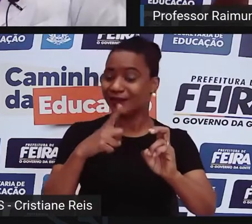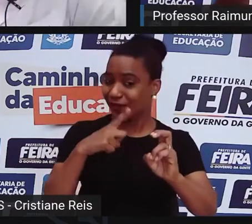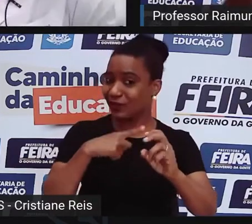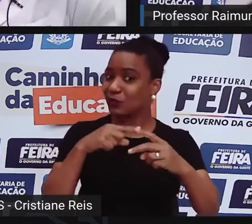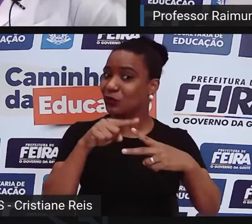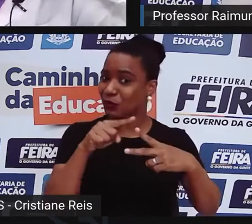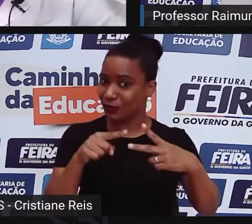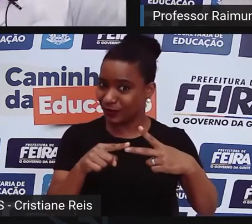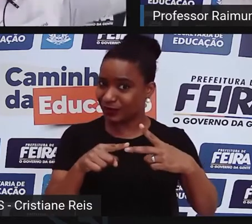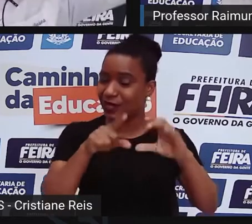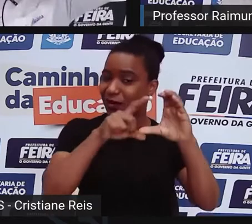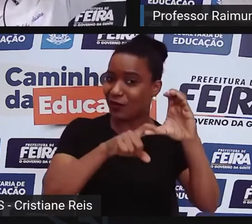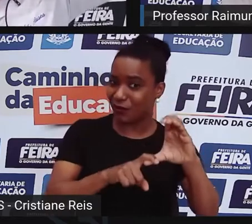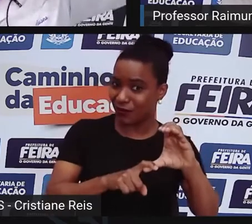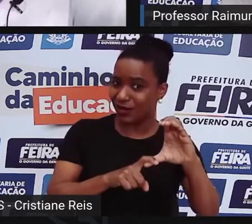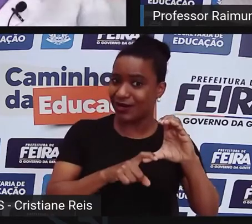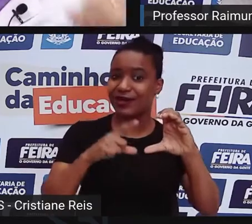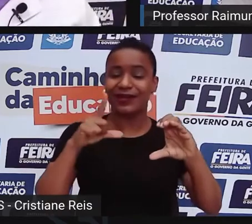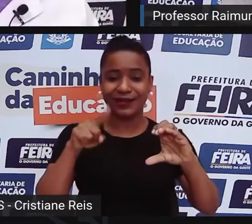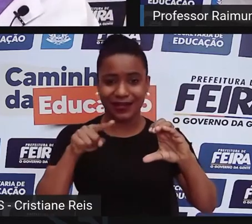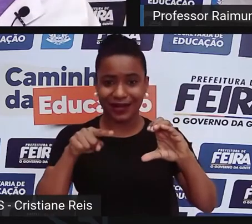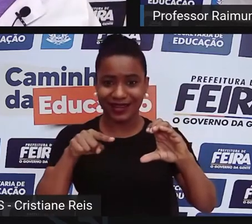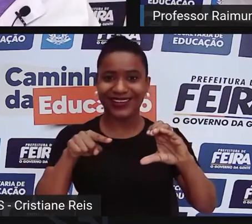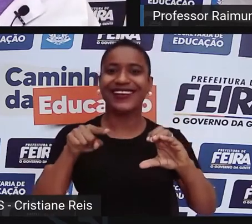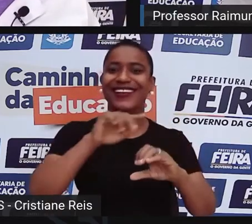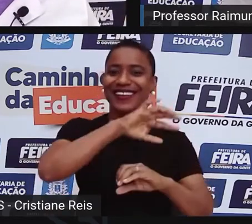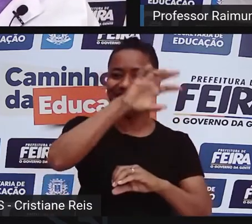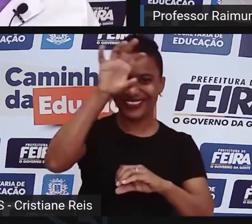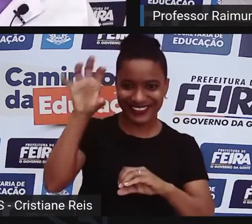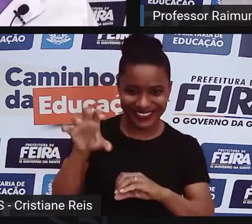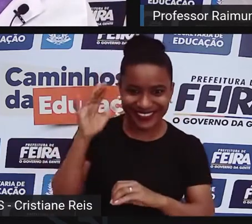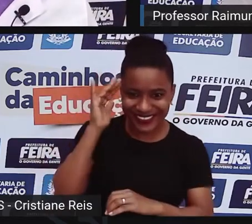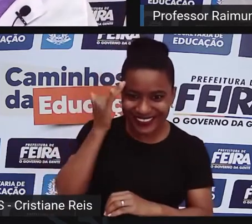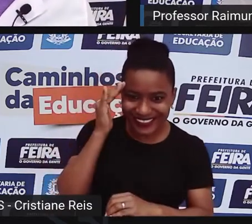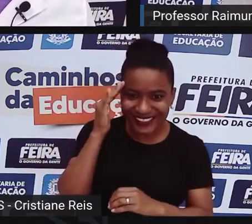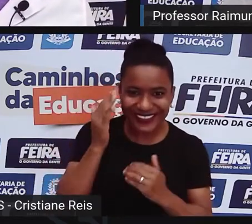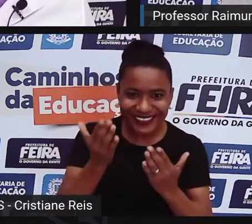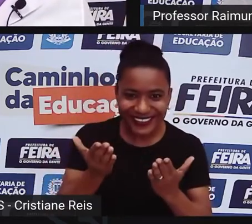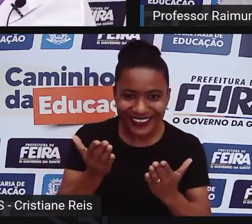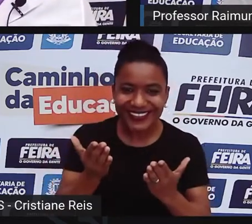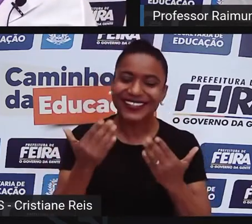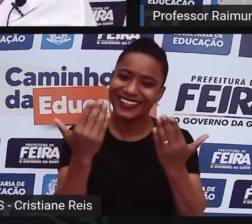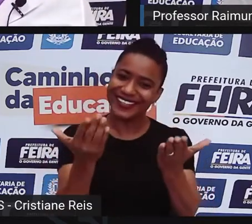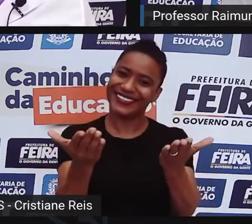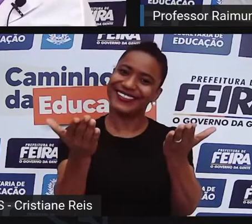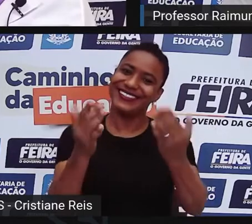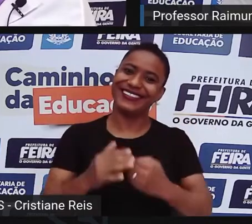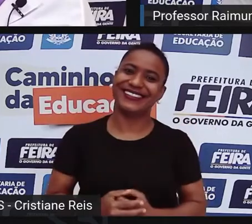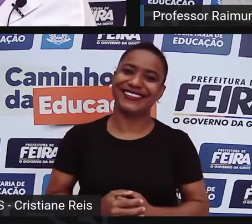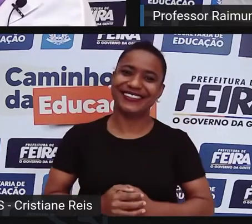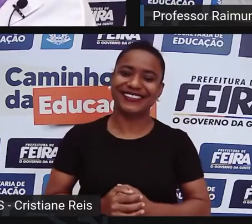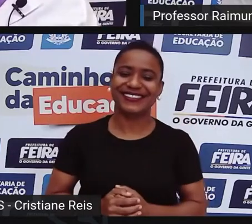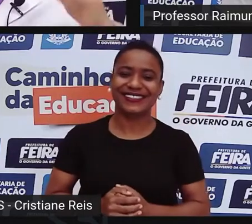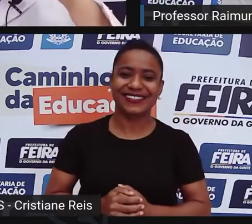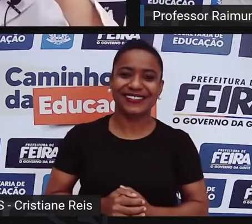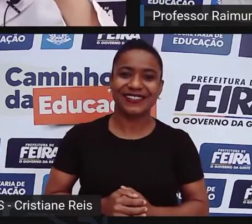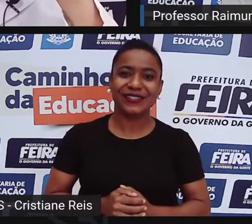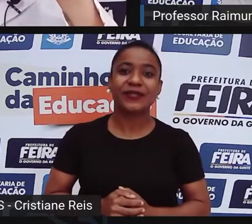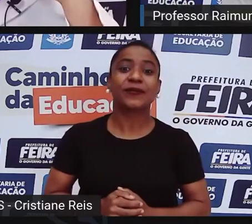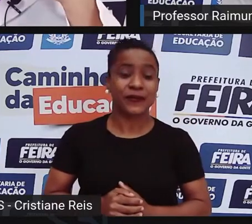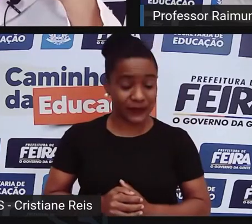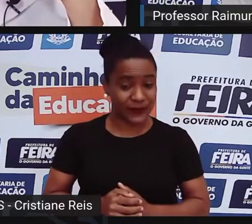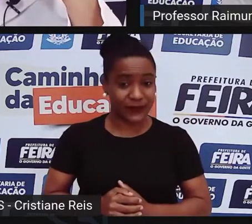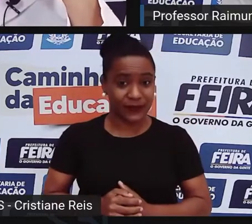capoeira regional. Entendeu, Filipe? Entendi. Beleza. Professor,